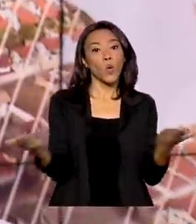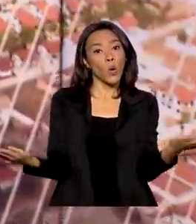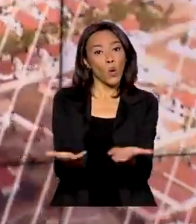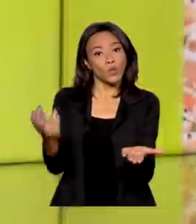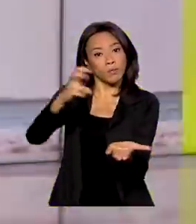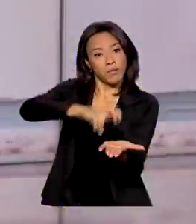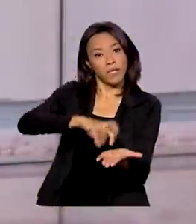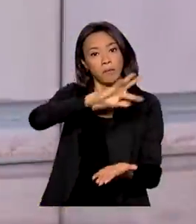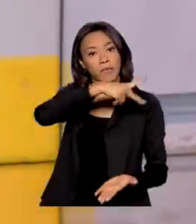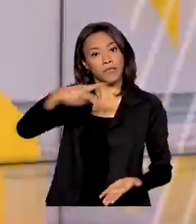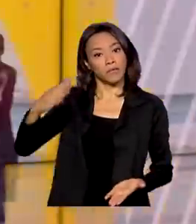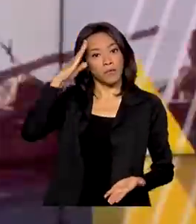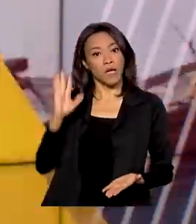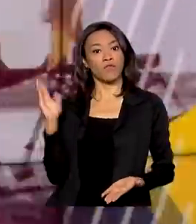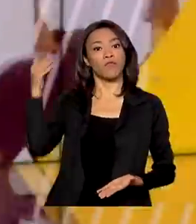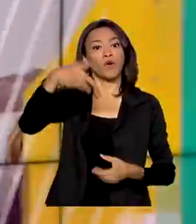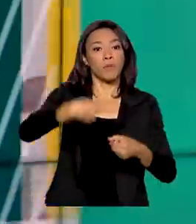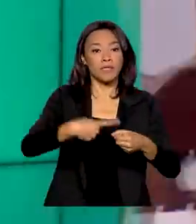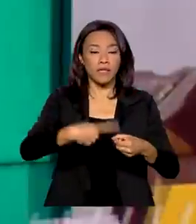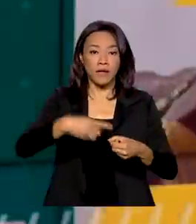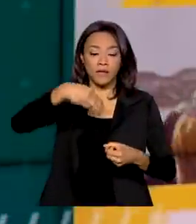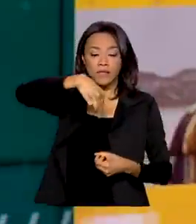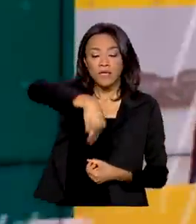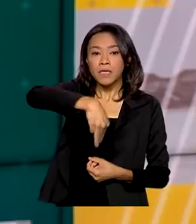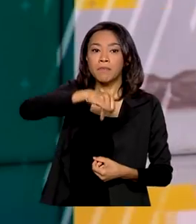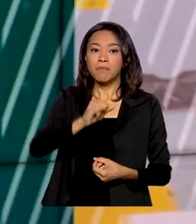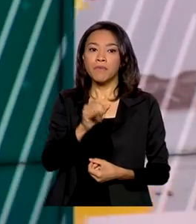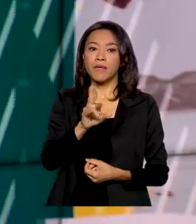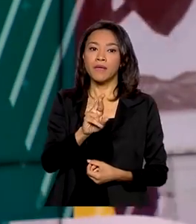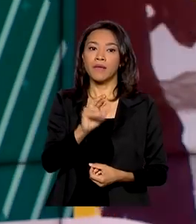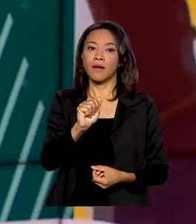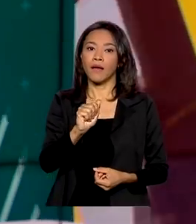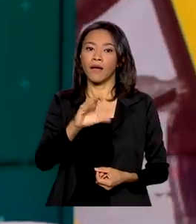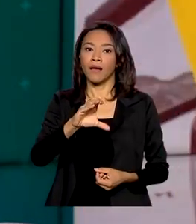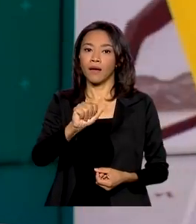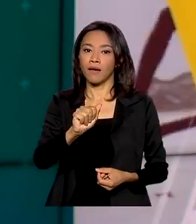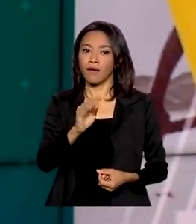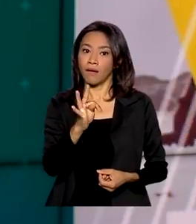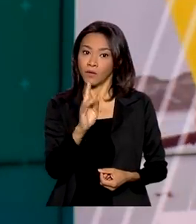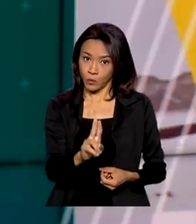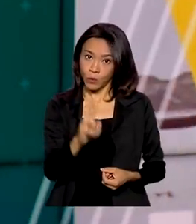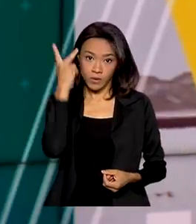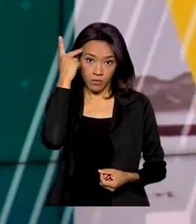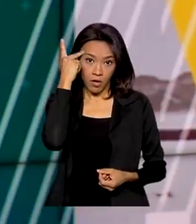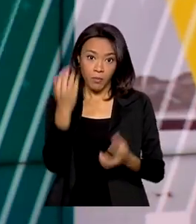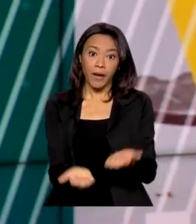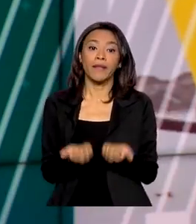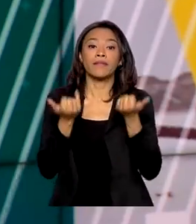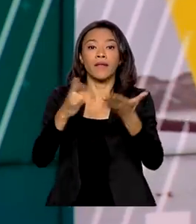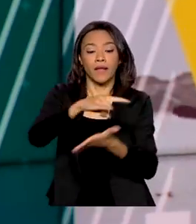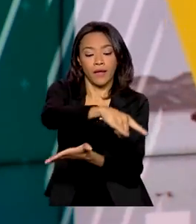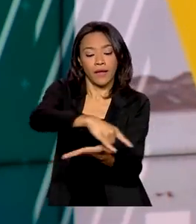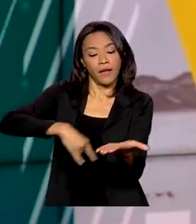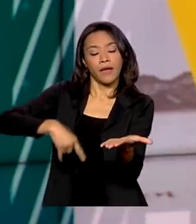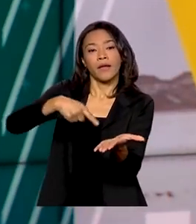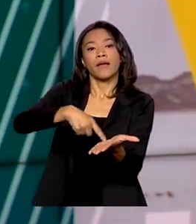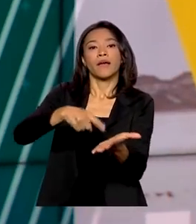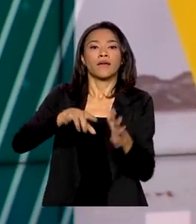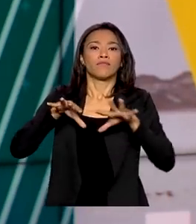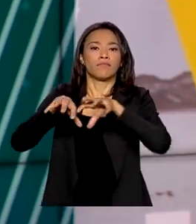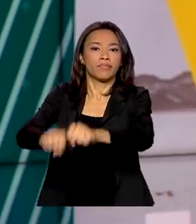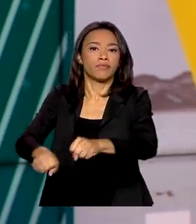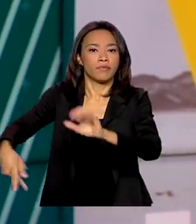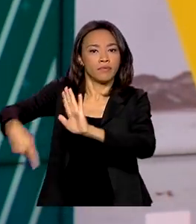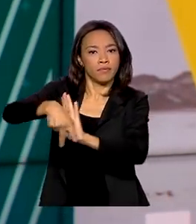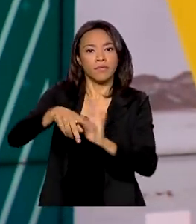Bolsonaro estará em Miracatu, também interior de São Paulo, na entrega de títulos de propriedade rural definitivos e provisórios para